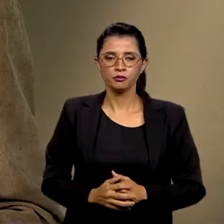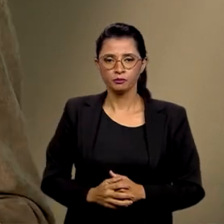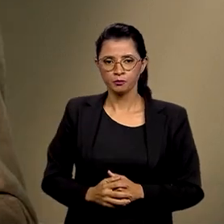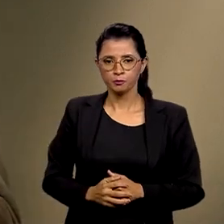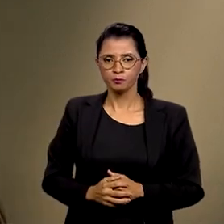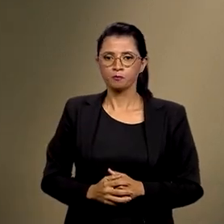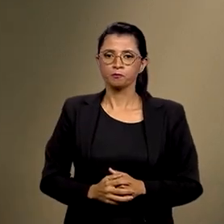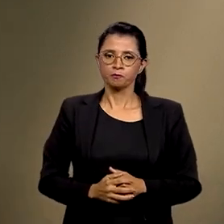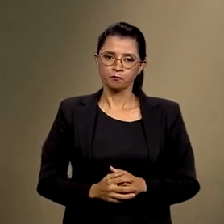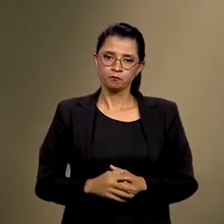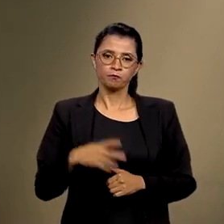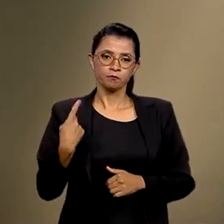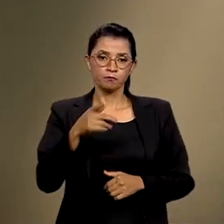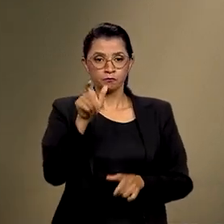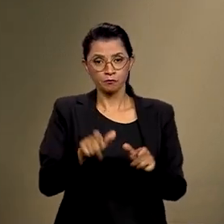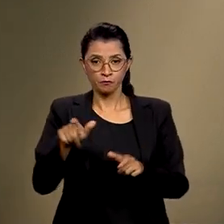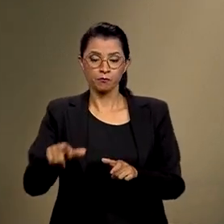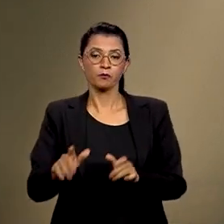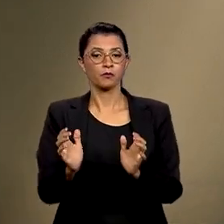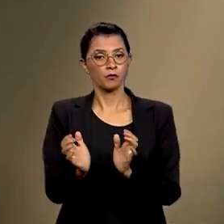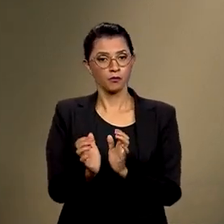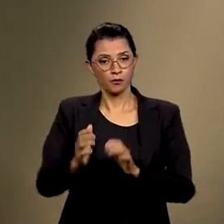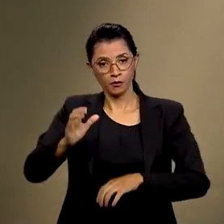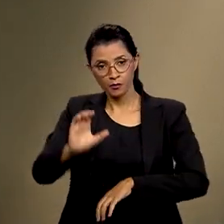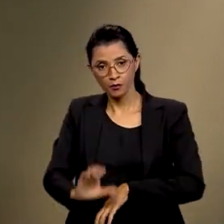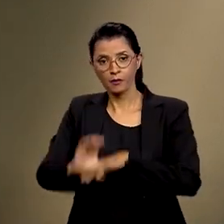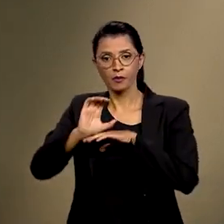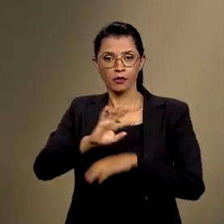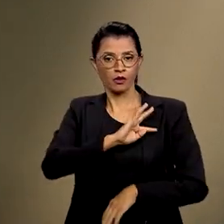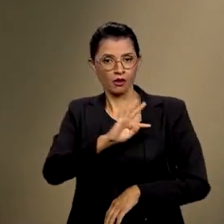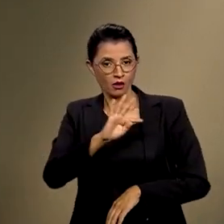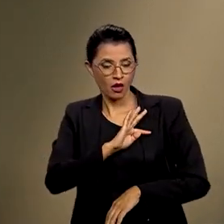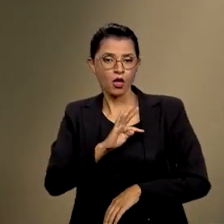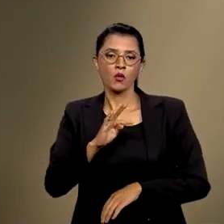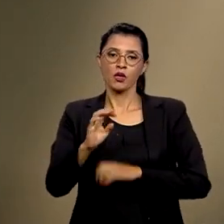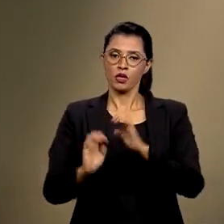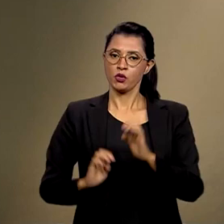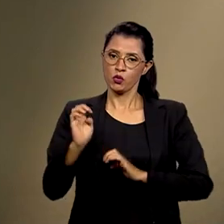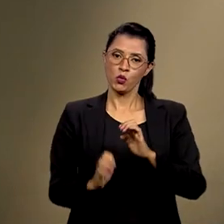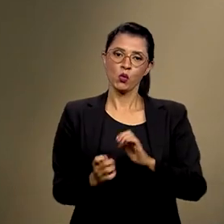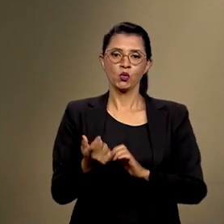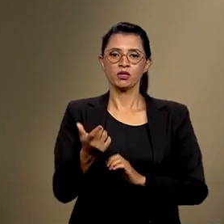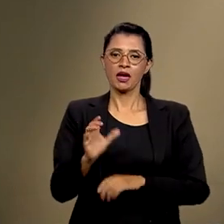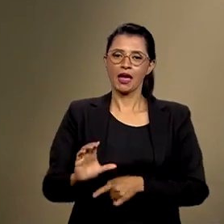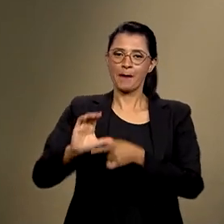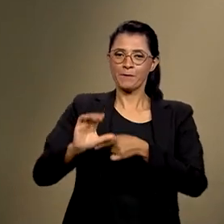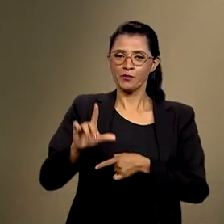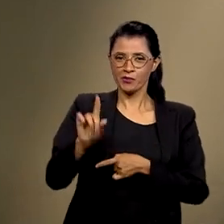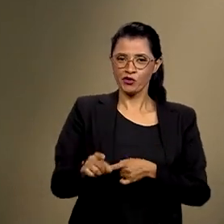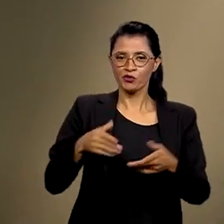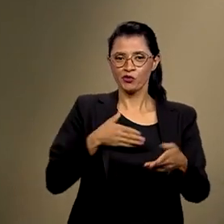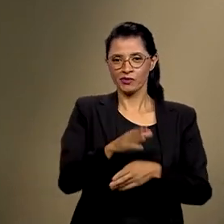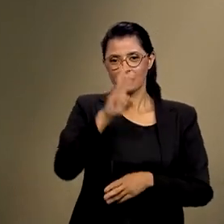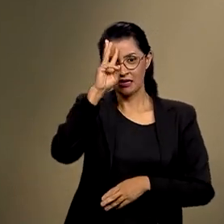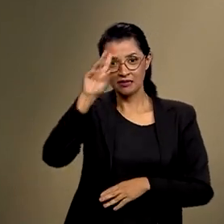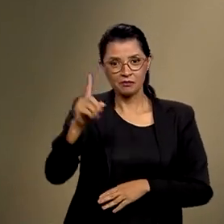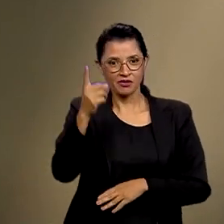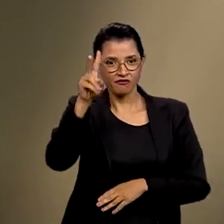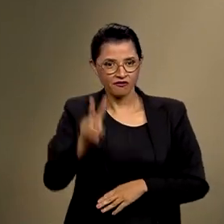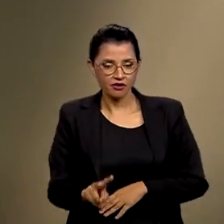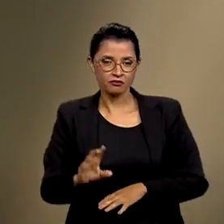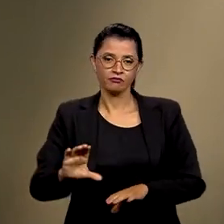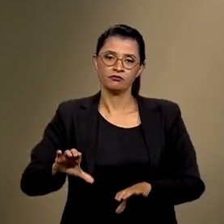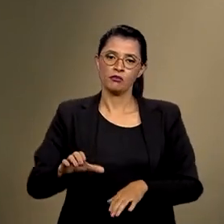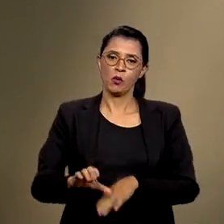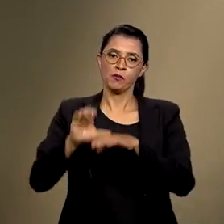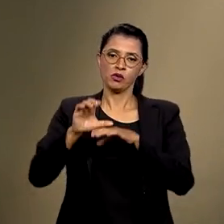Integrantes do Comitê Técnico da Indústria de Baixo Carbono se reuniram pela primeira vez nesta terça-feira. O comitê foi criado